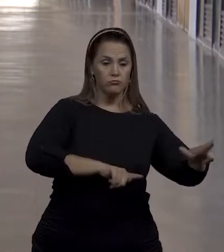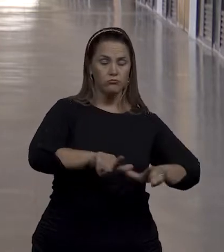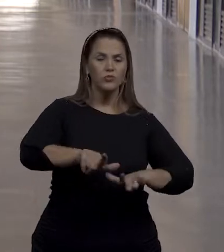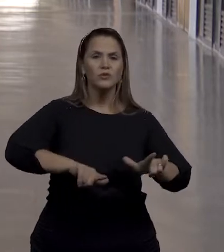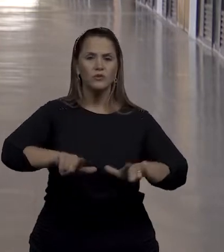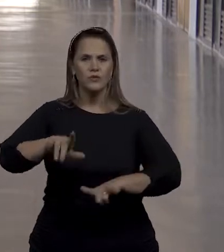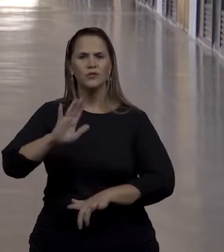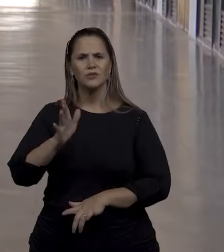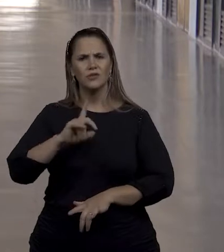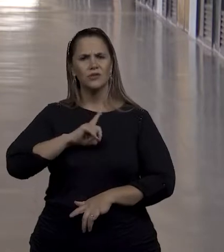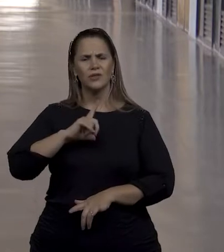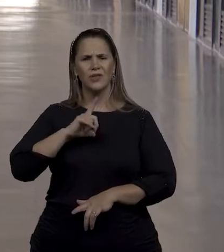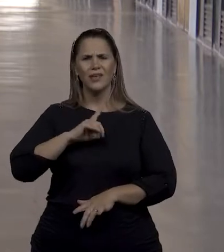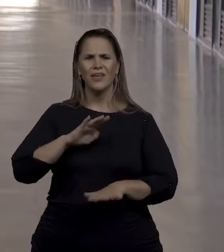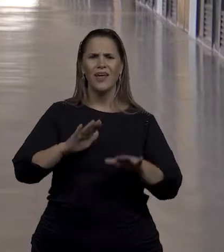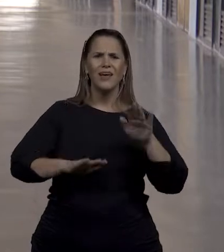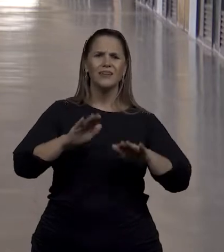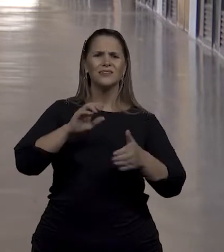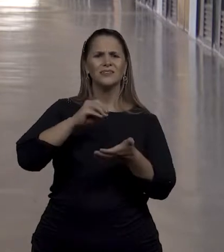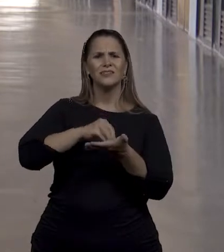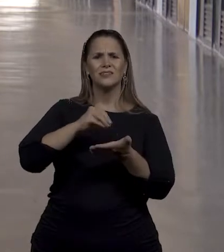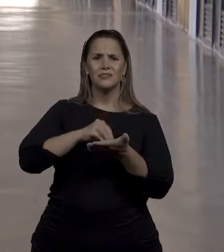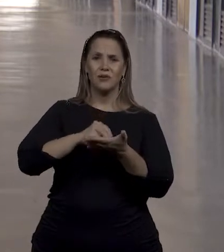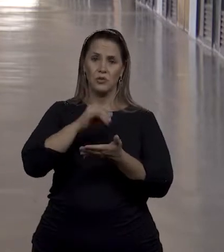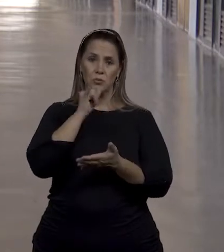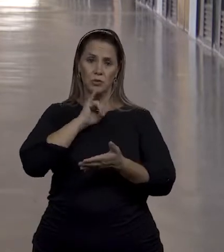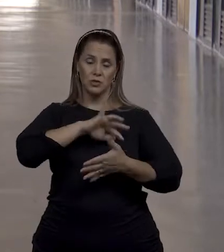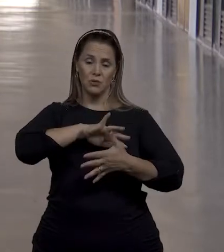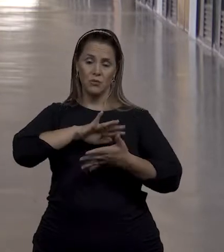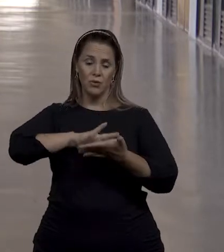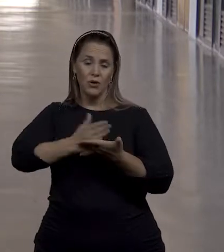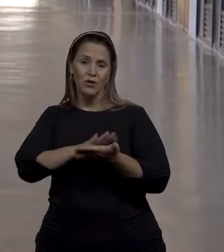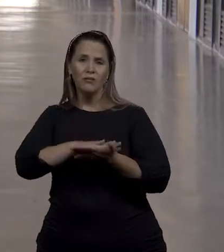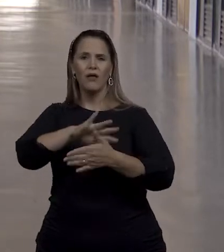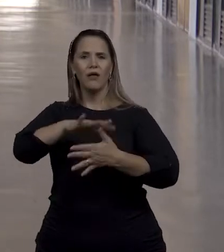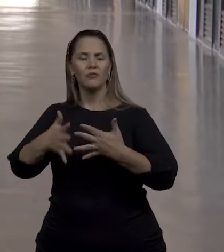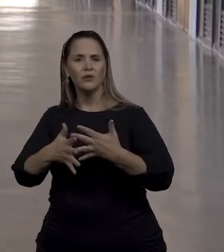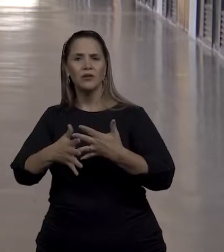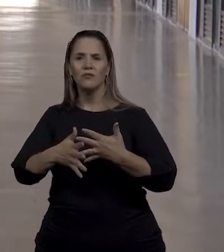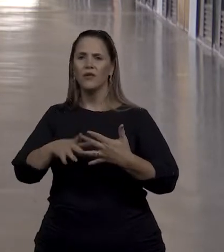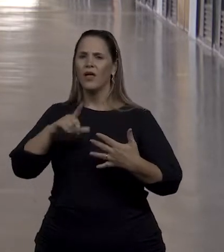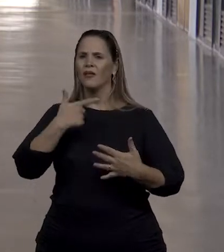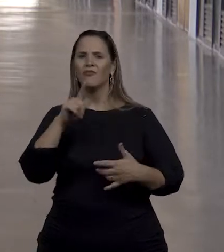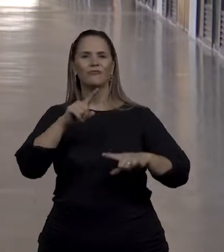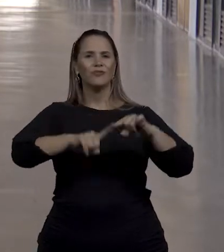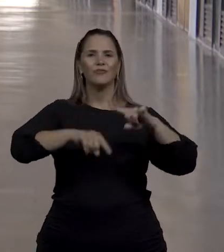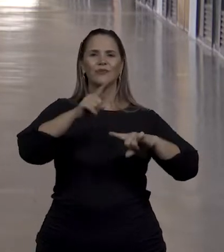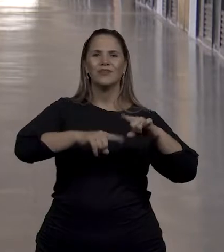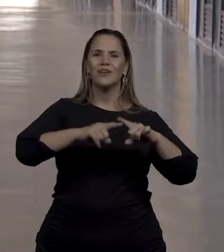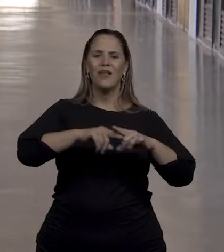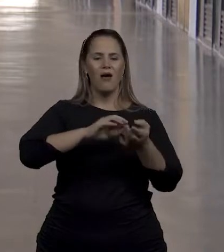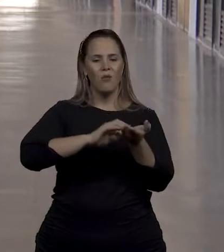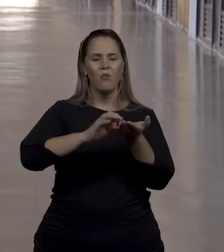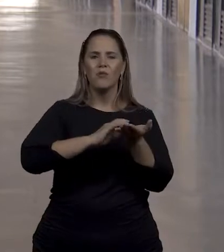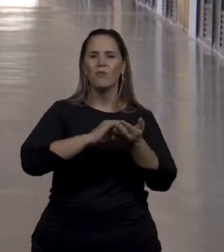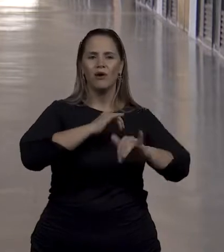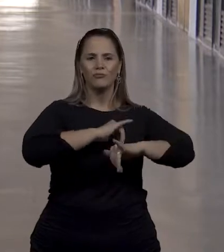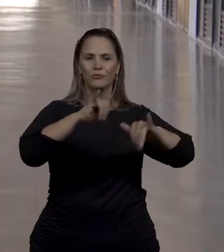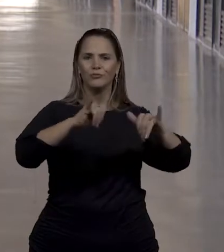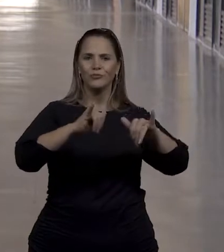existem, muitas vezes são muito precários. Não contam com intérprete de libras, não tem material em formato acessível, em braile. E